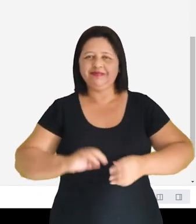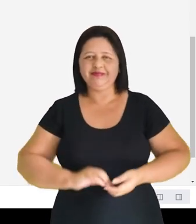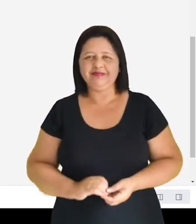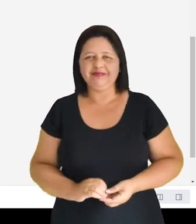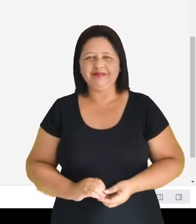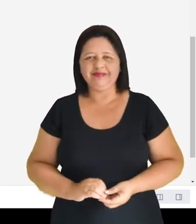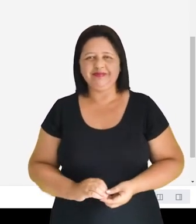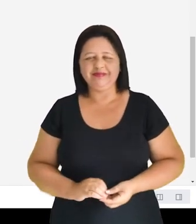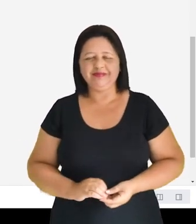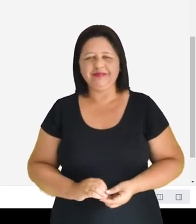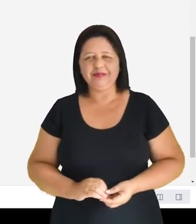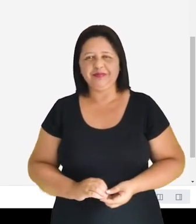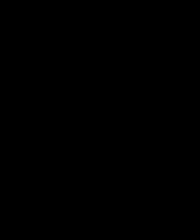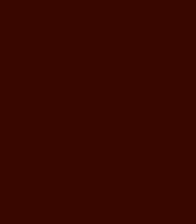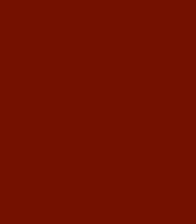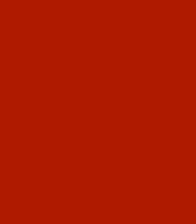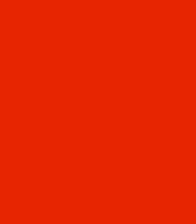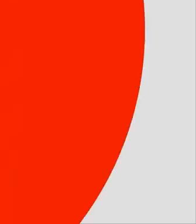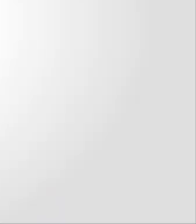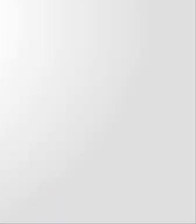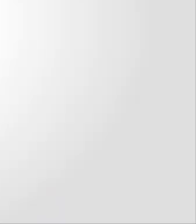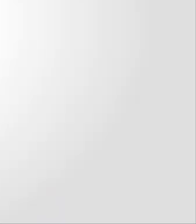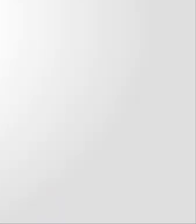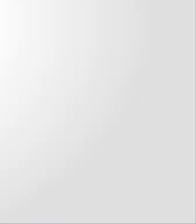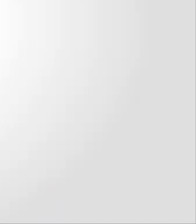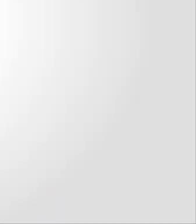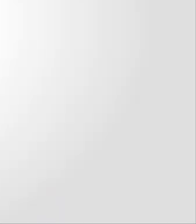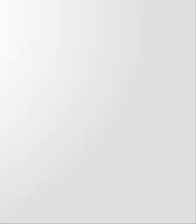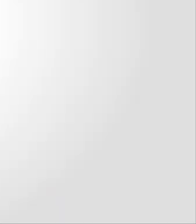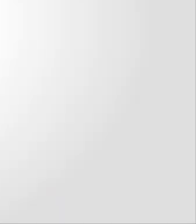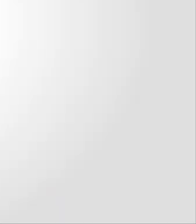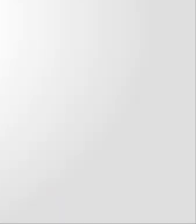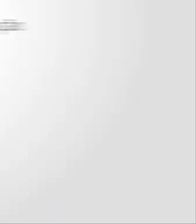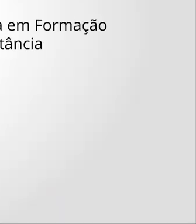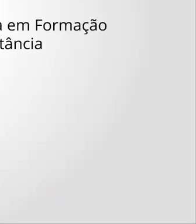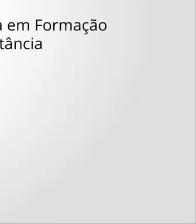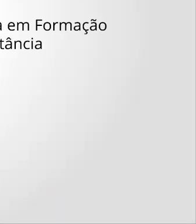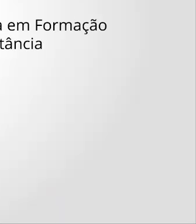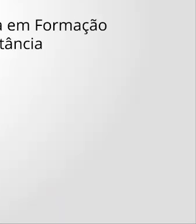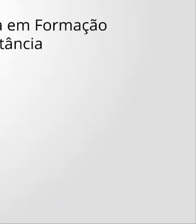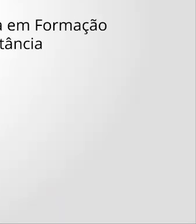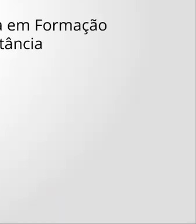e até a próxima! E até próxima!